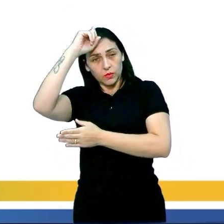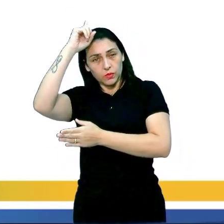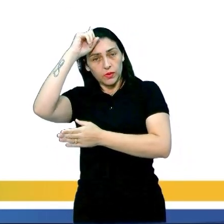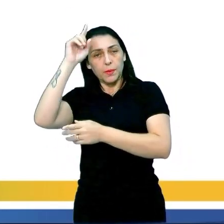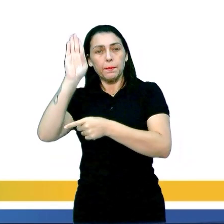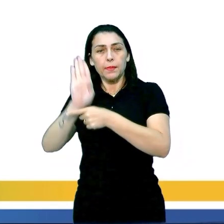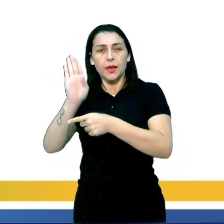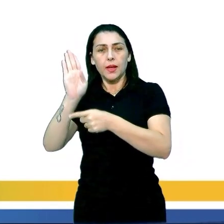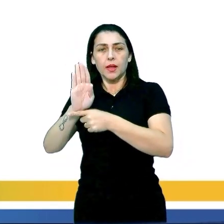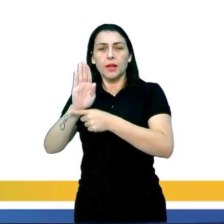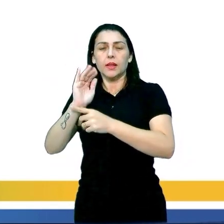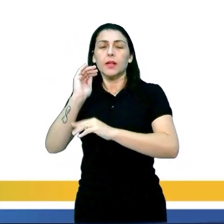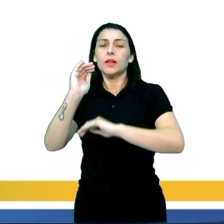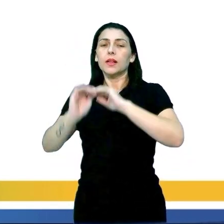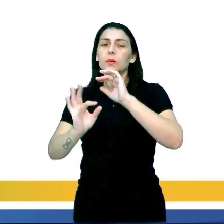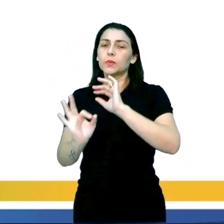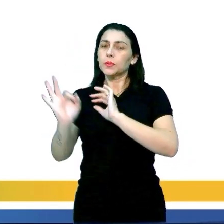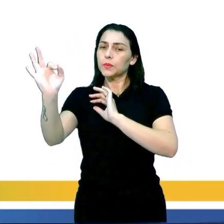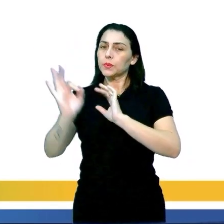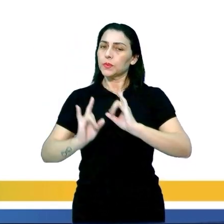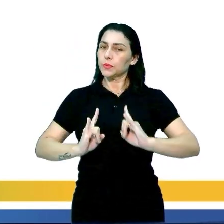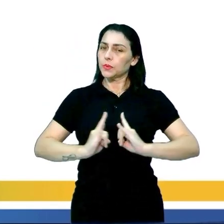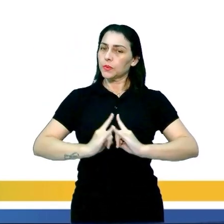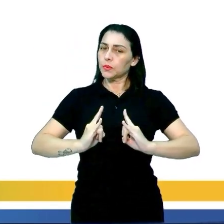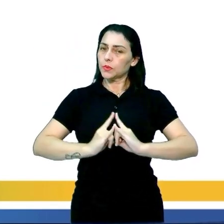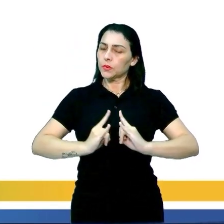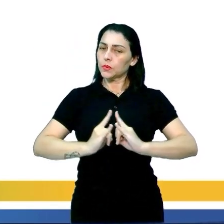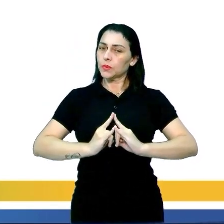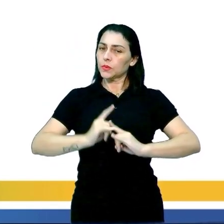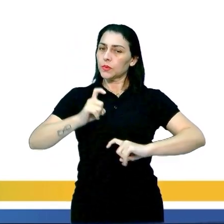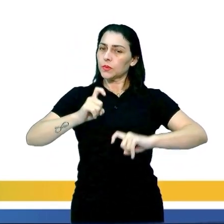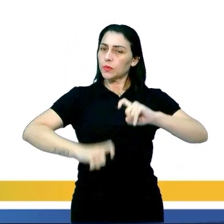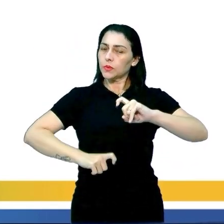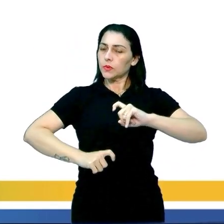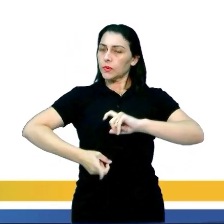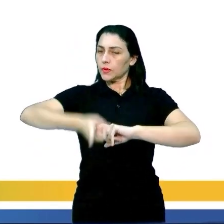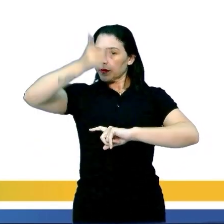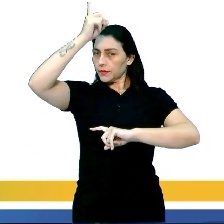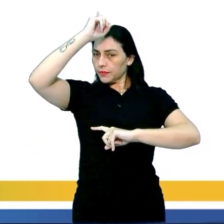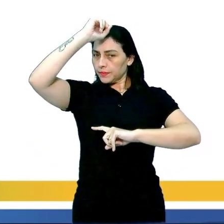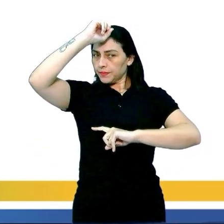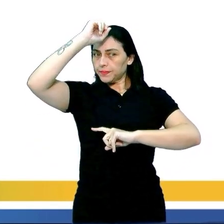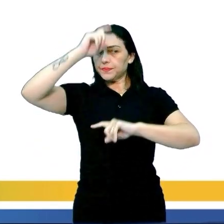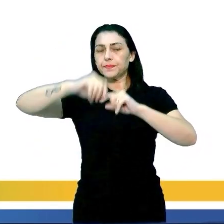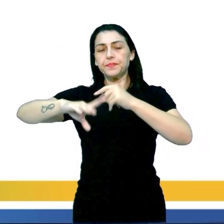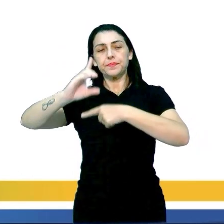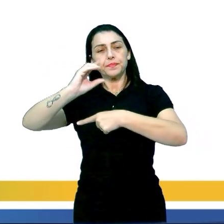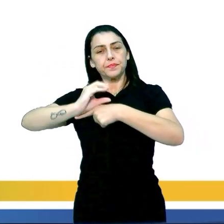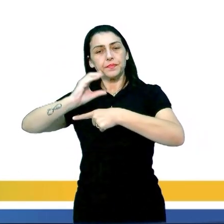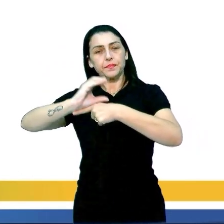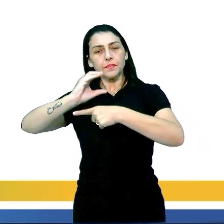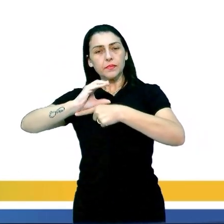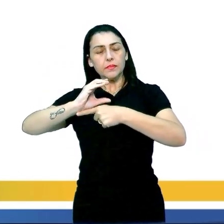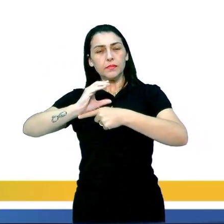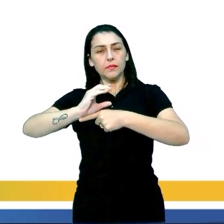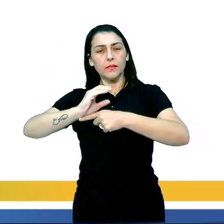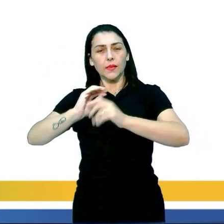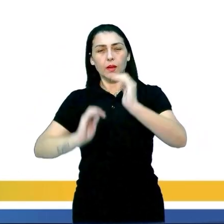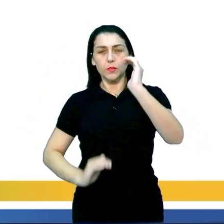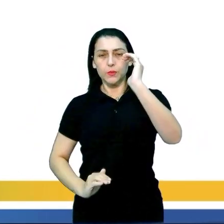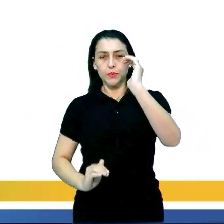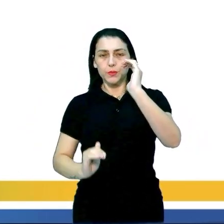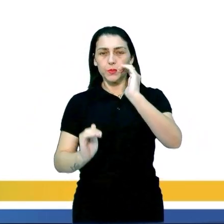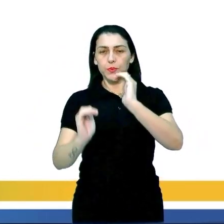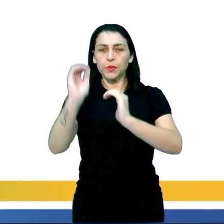Alternativa B, da elevação das taxas de hormônios sexuais na fase adulta. Na alternativa